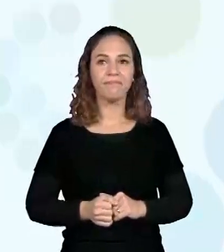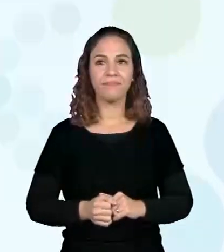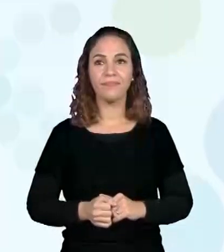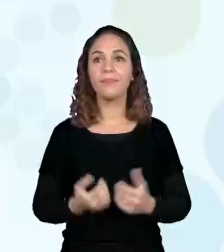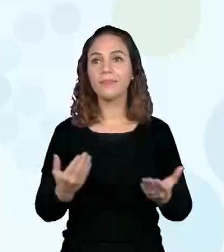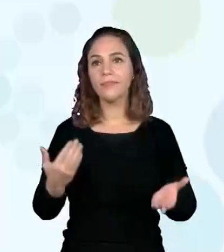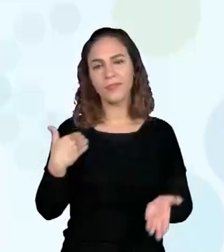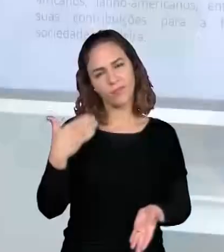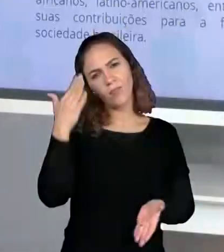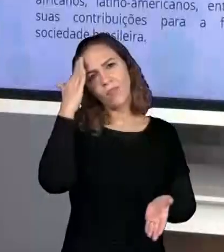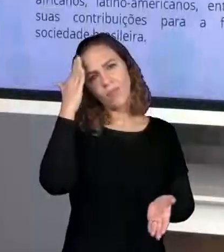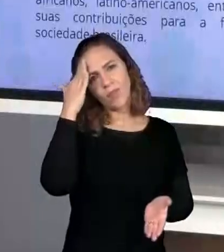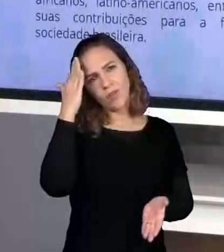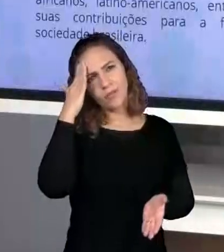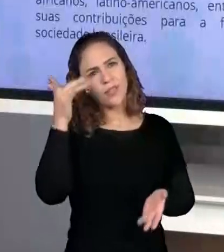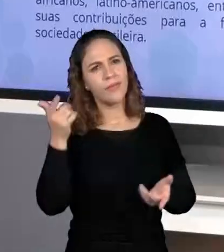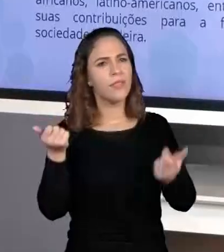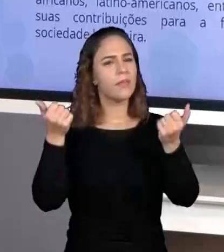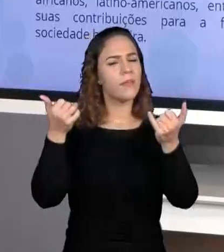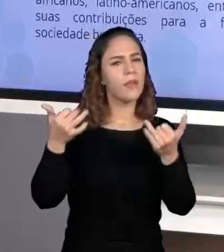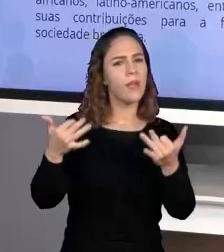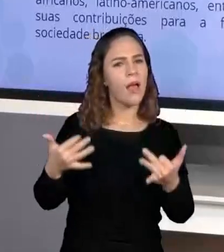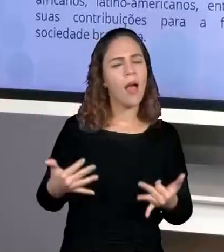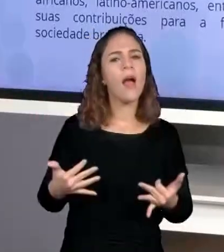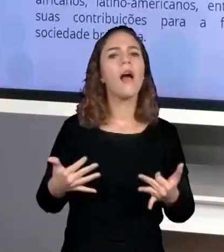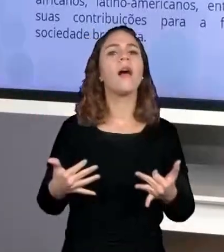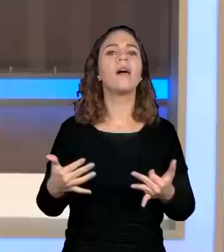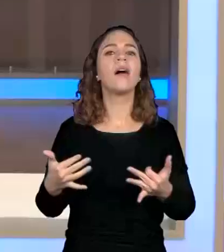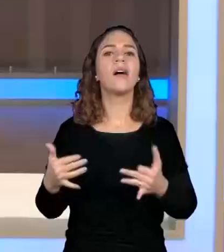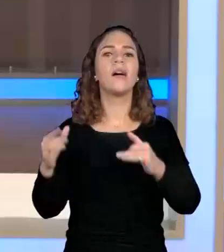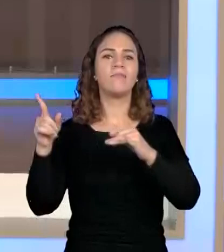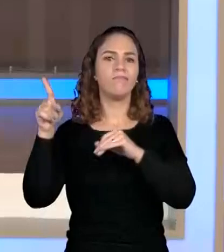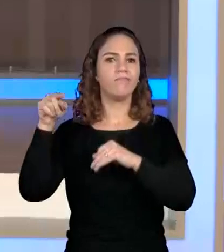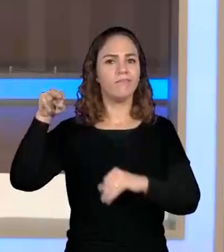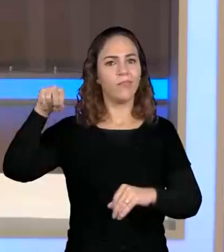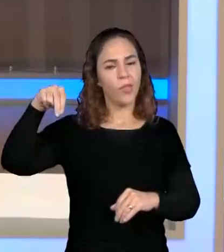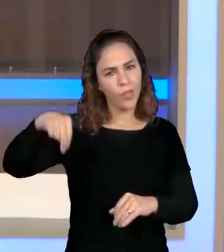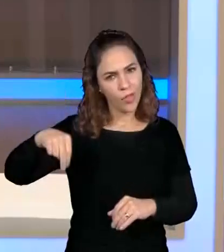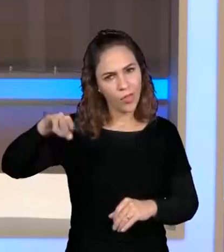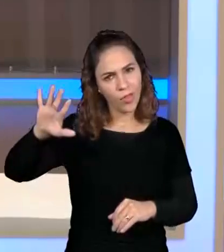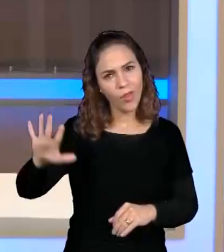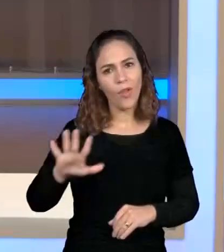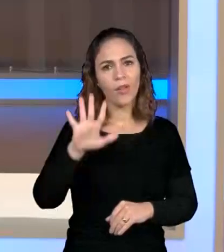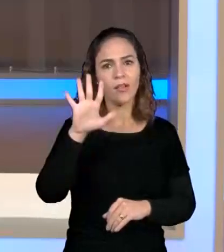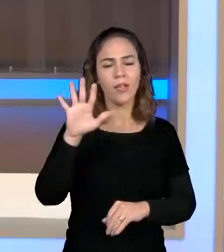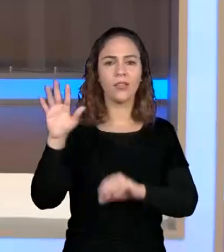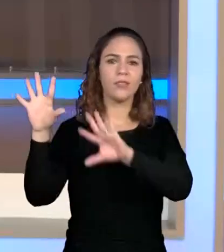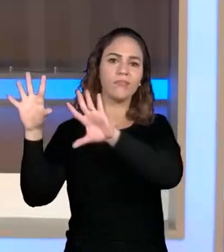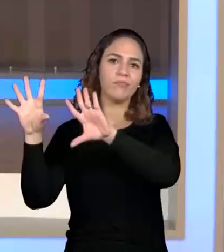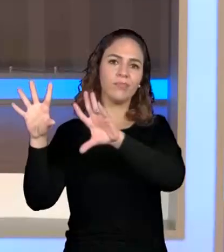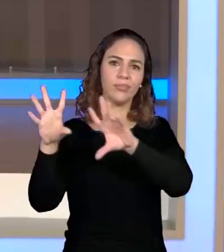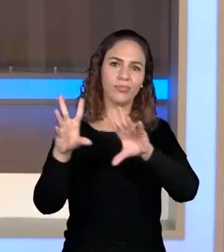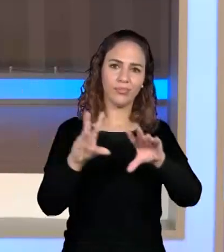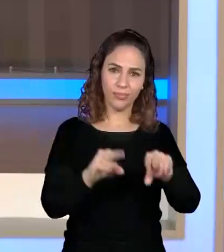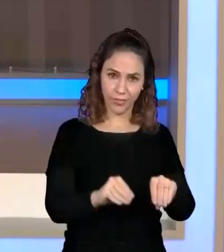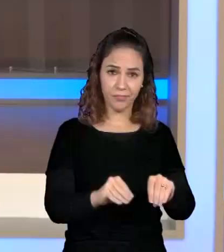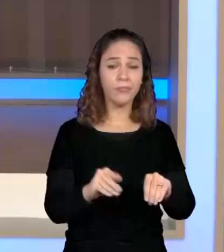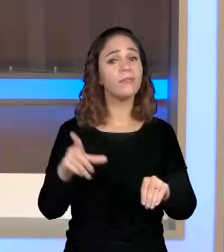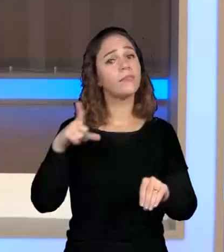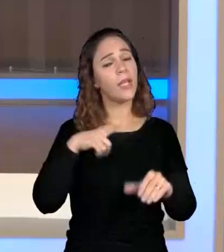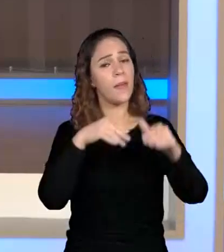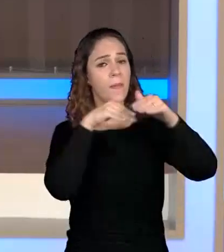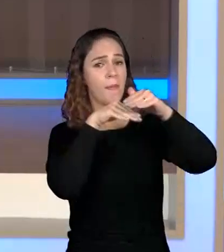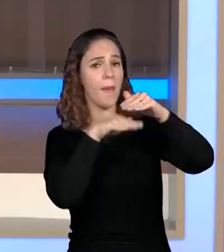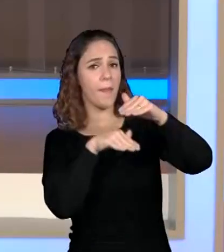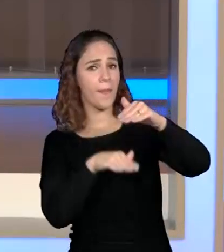sei que vou falar sobre migração nordestina. Nós temos alguns outros vídeos aqui no repositório, onde fala sobre migração, que